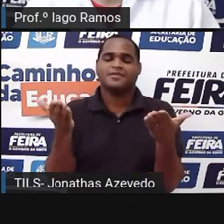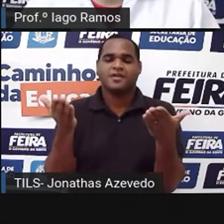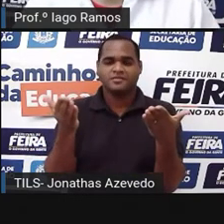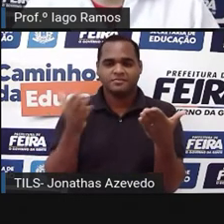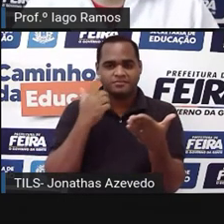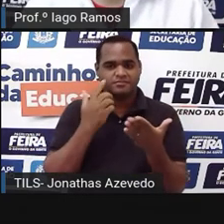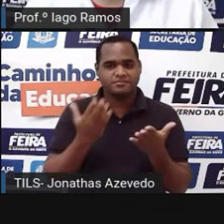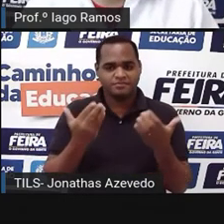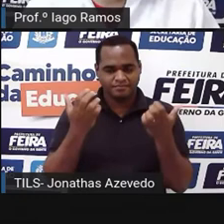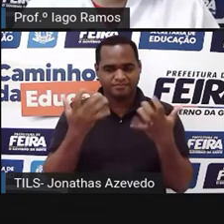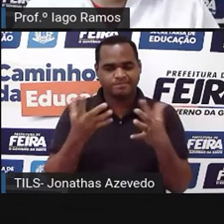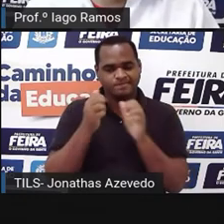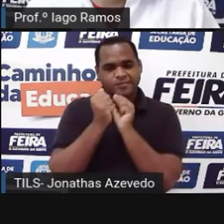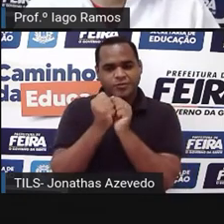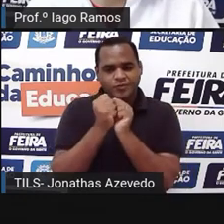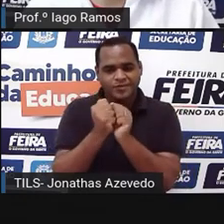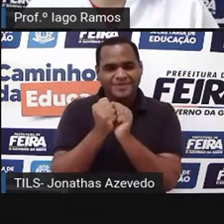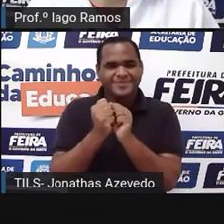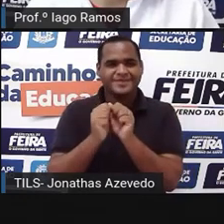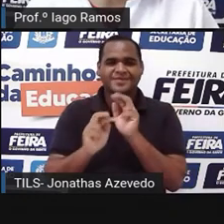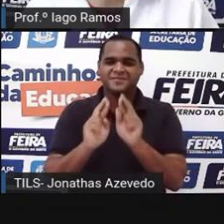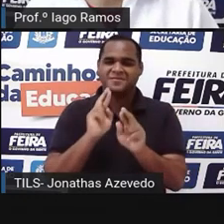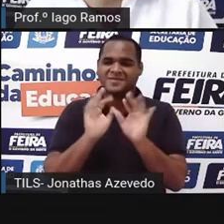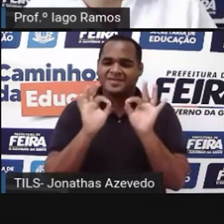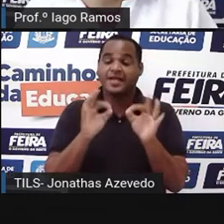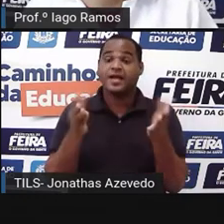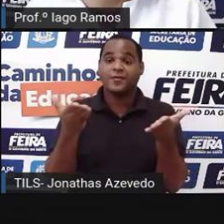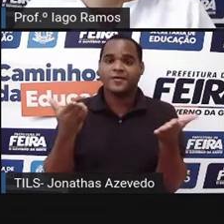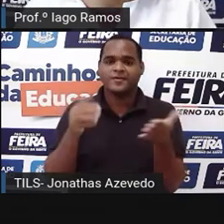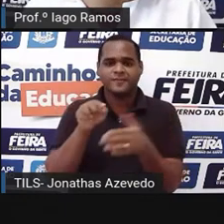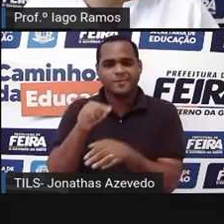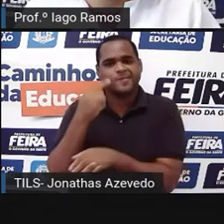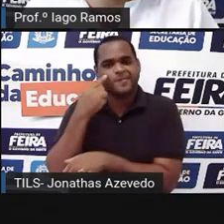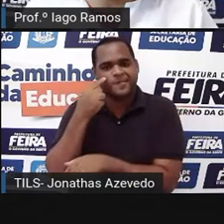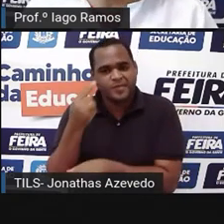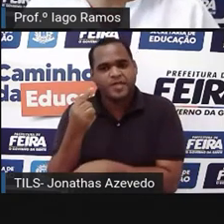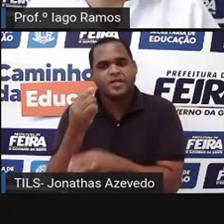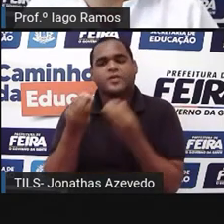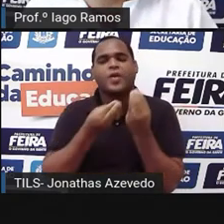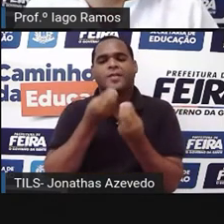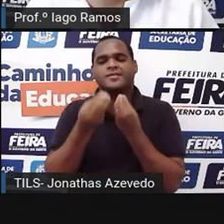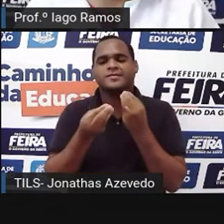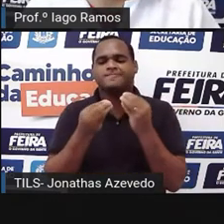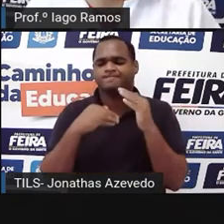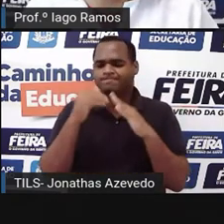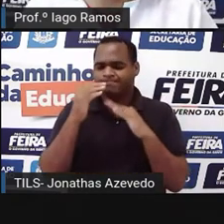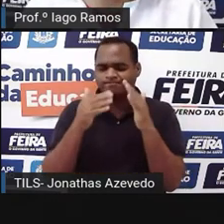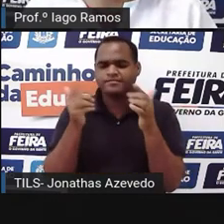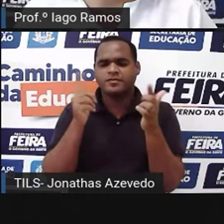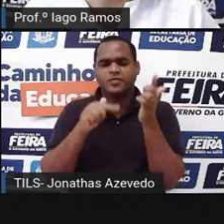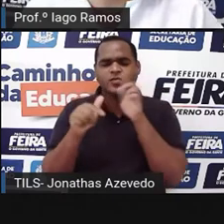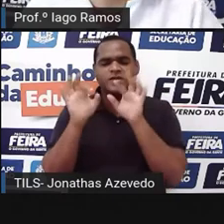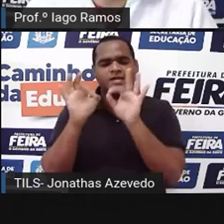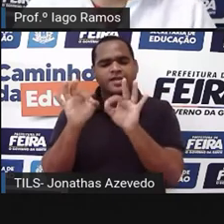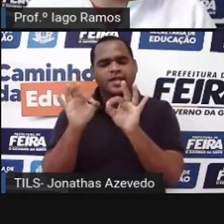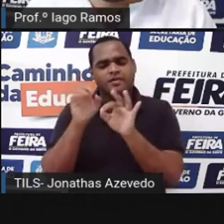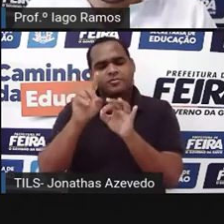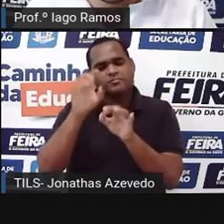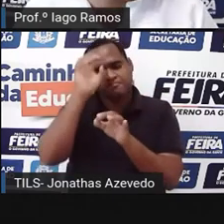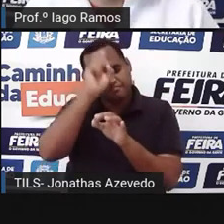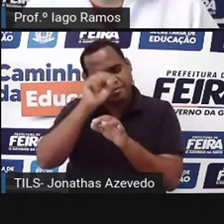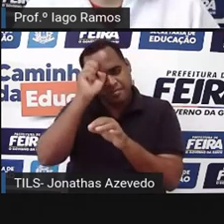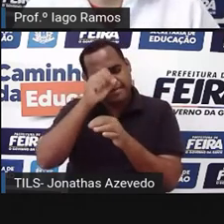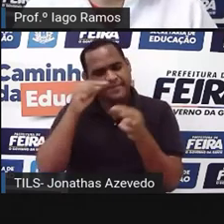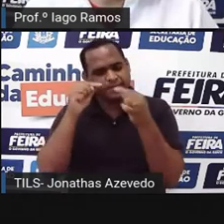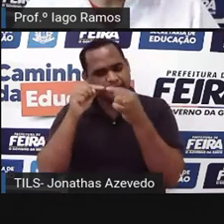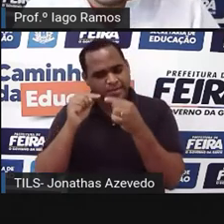vem comigo, vamos juntos, que agora a gente vai ver de que maneira é que dá para aplicar,